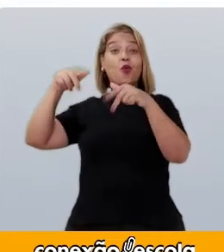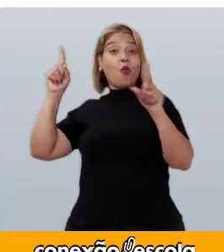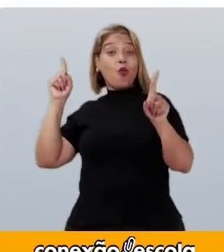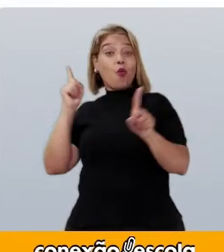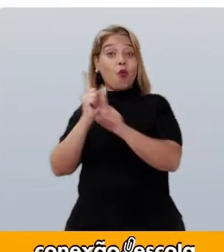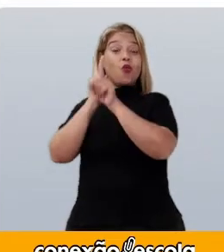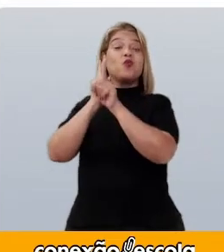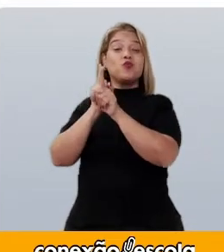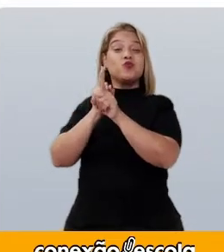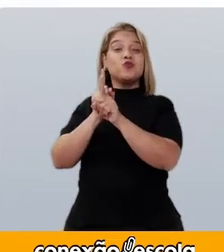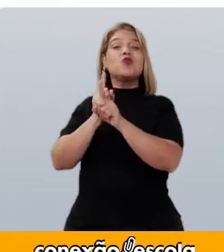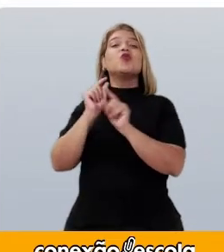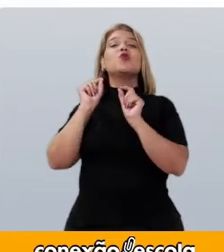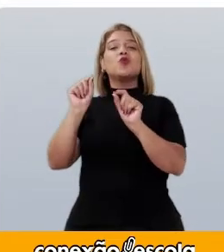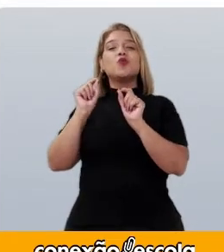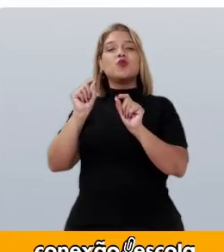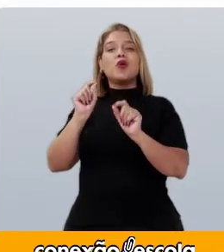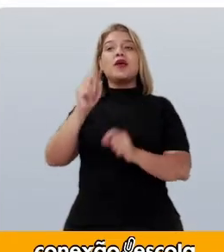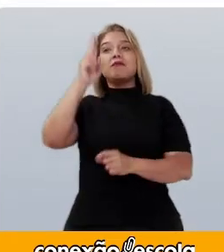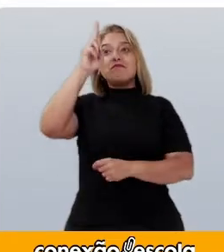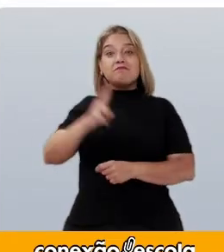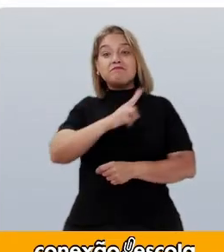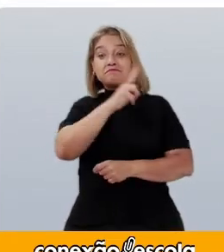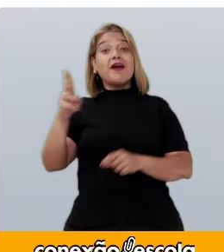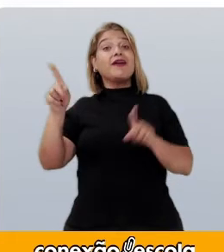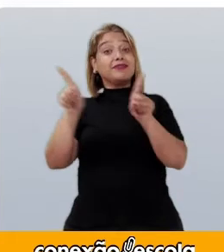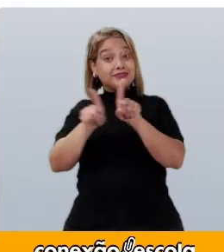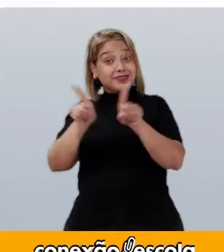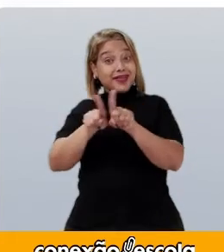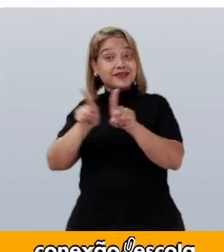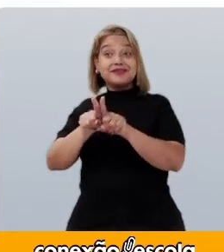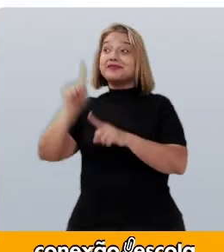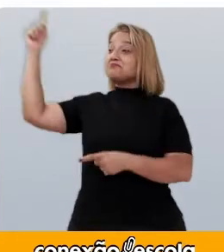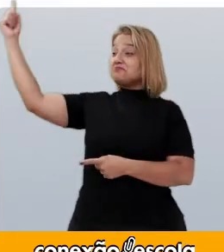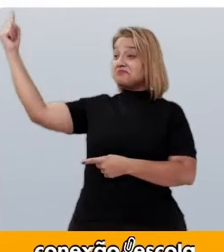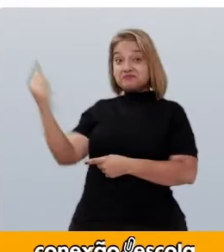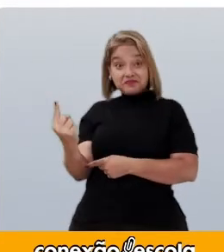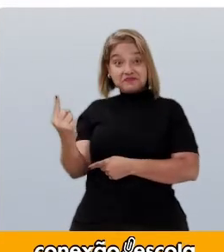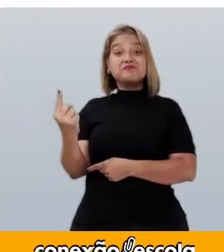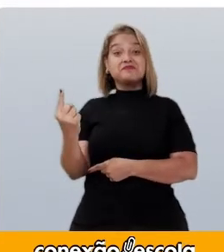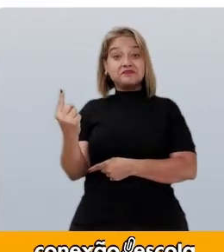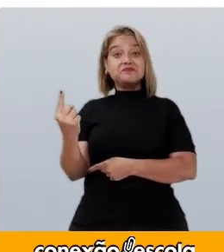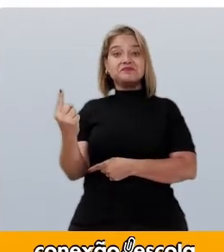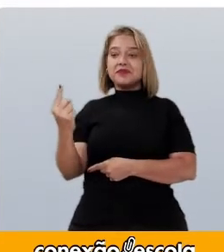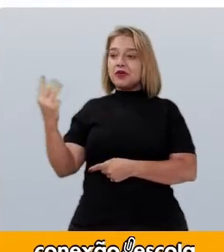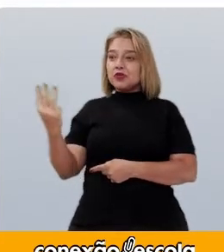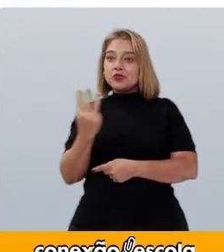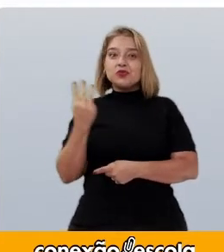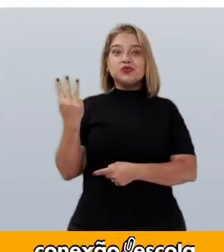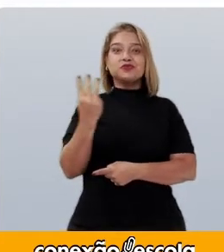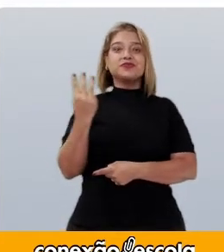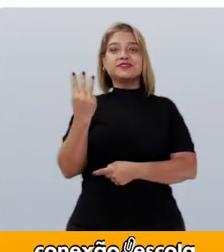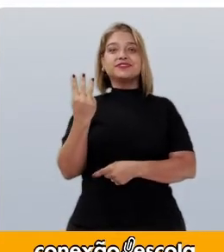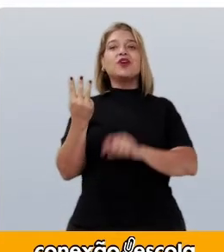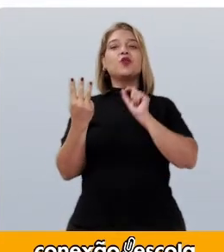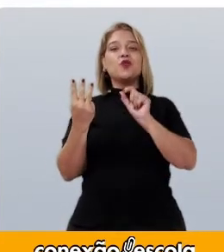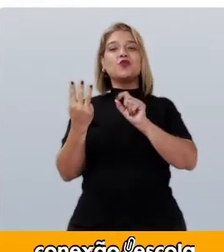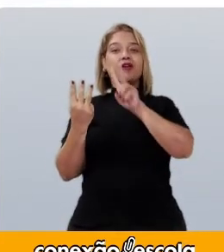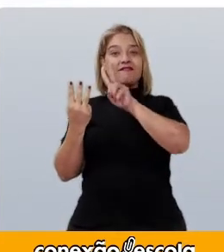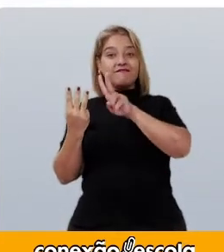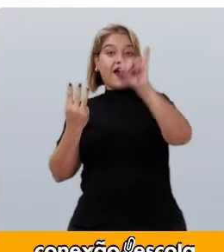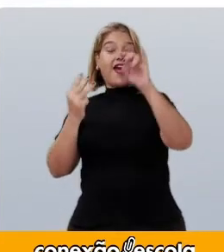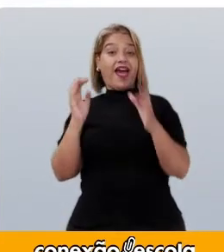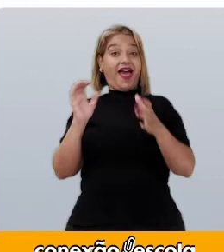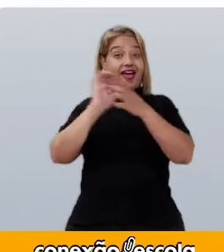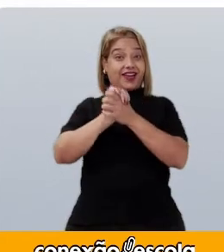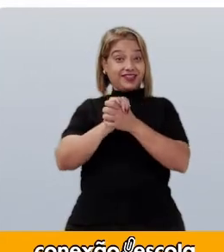ao mesmo tempo a um padre que já ali se achava apalavrado para os casar.